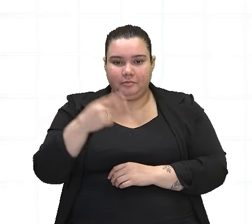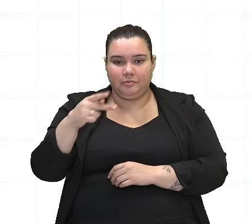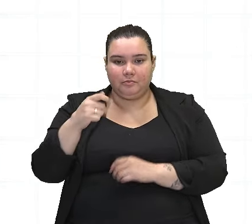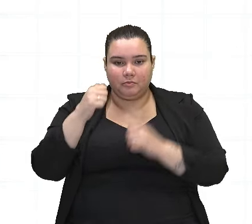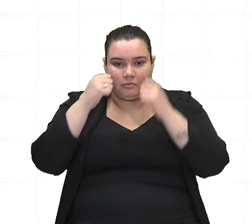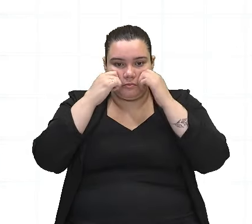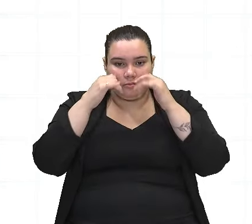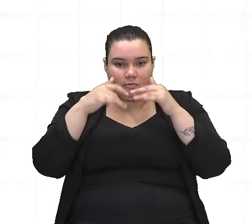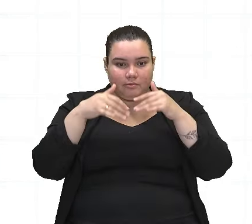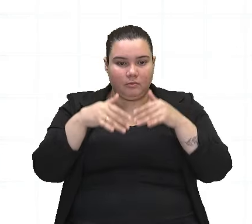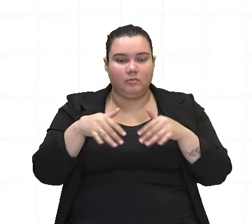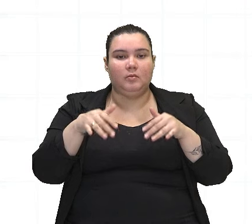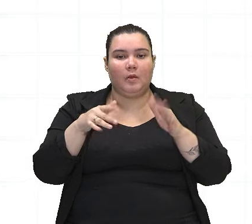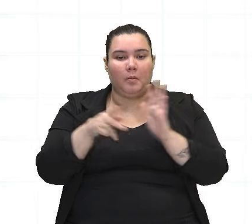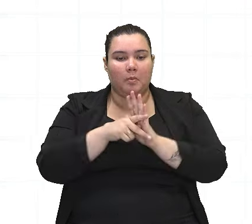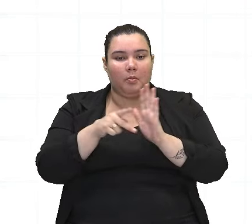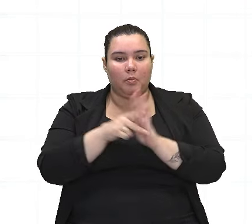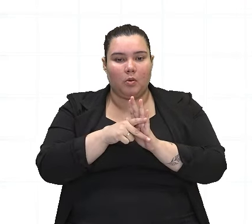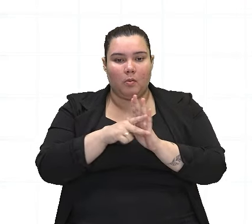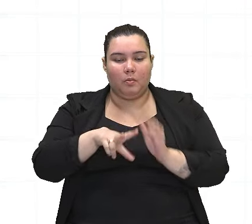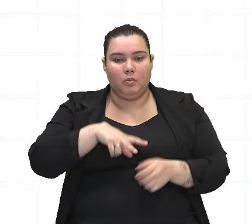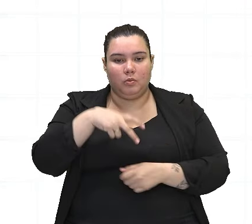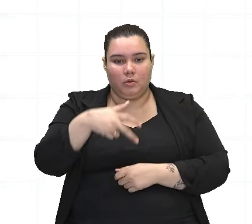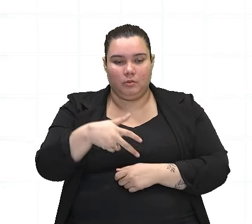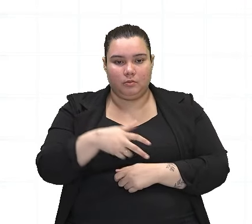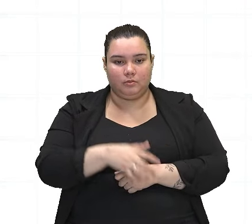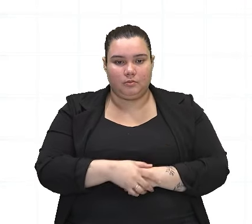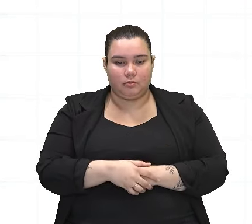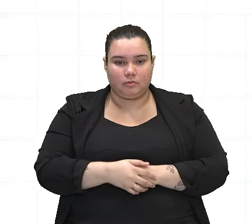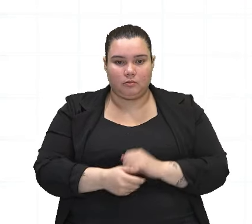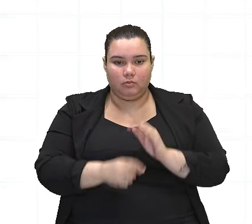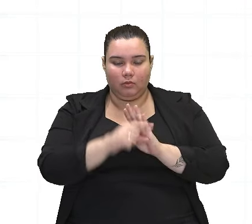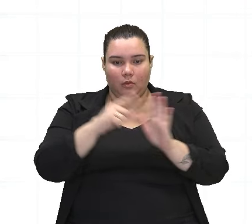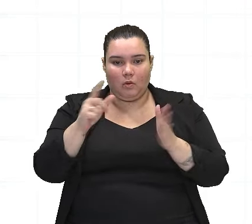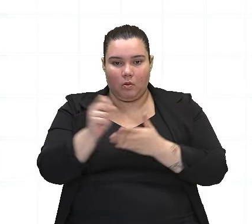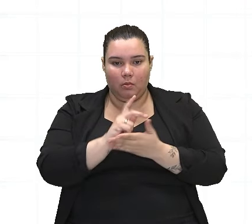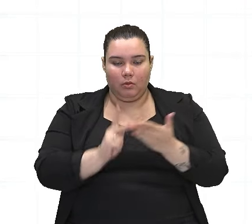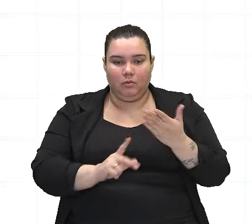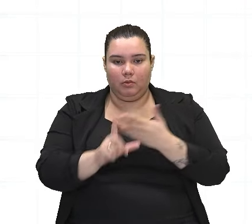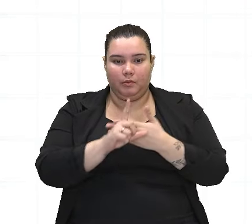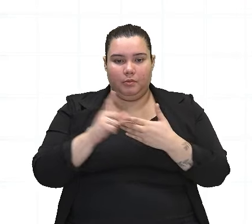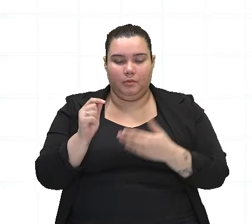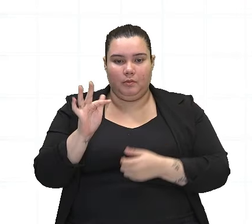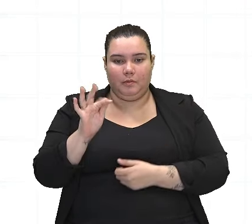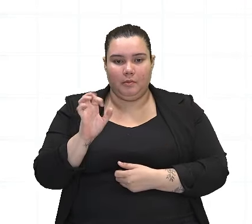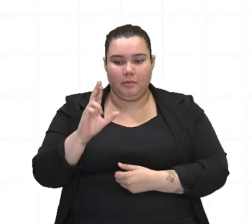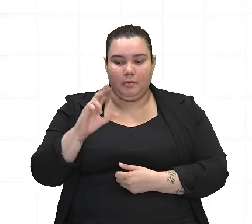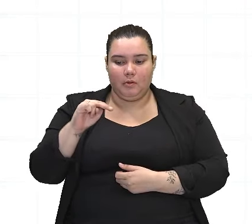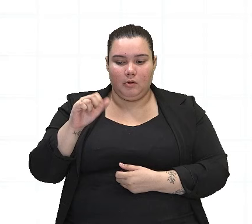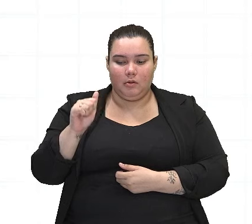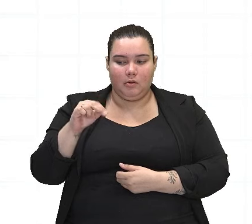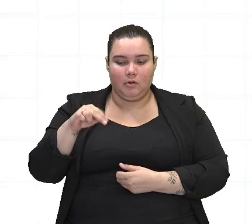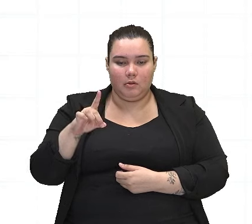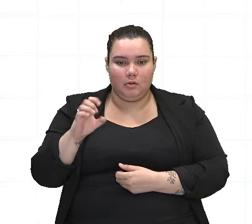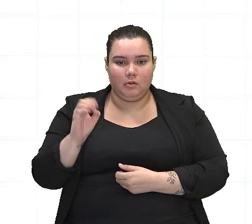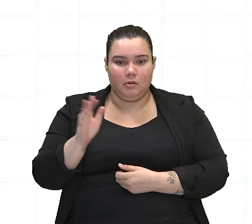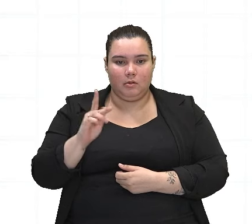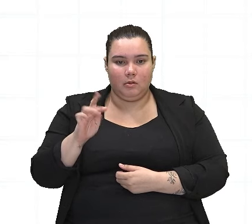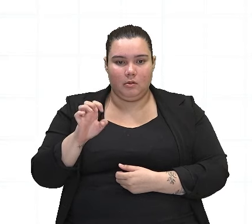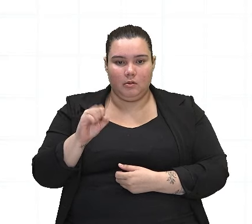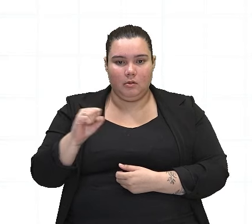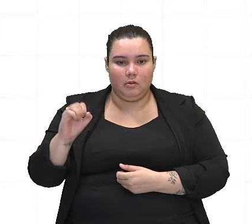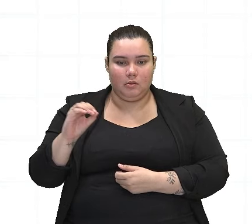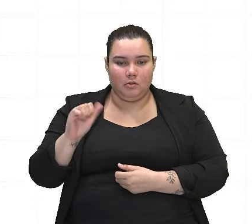Portugal. Então, observem que aqui nós temos um verso do poema de Fernando Pessoa e nós temos um pleonasmo exatamente